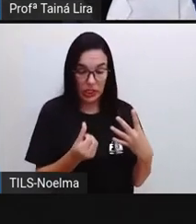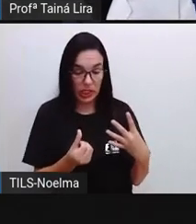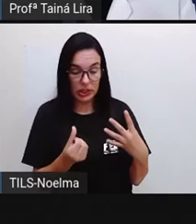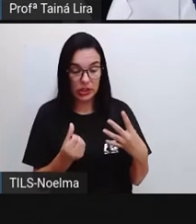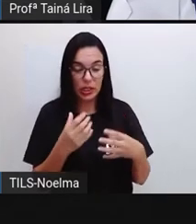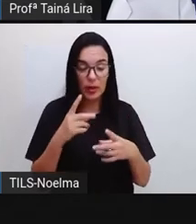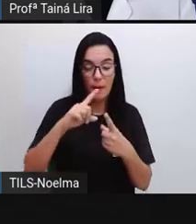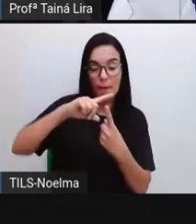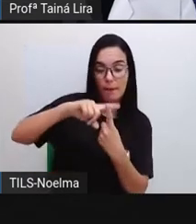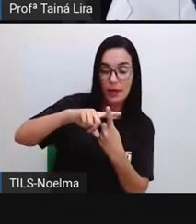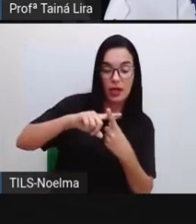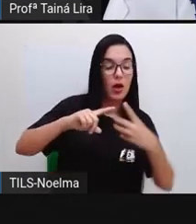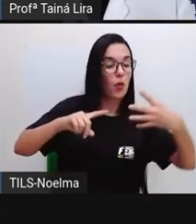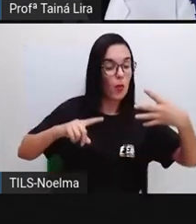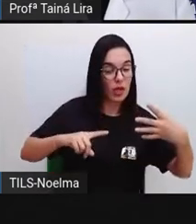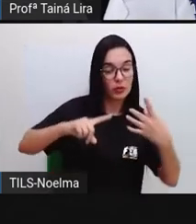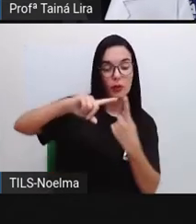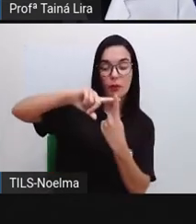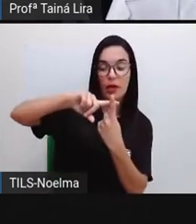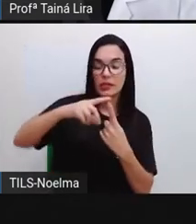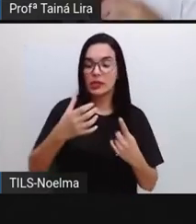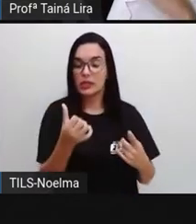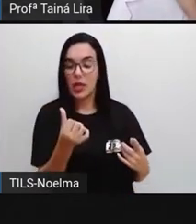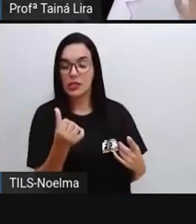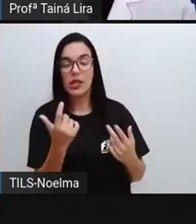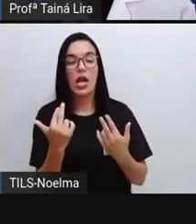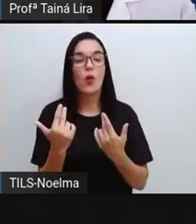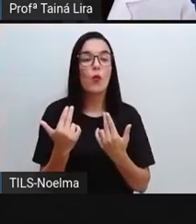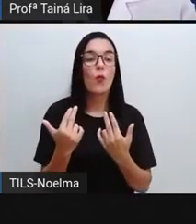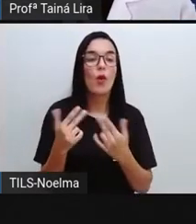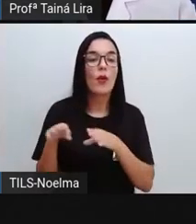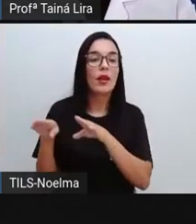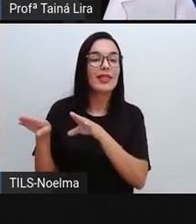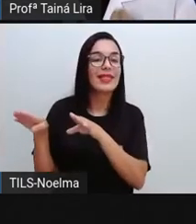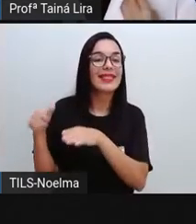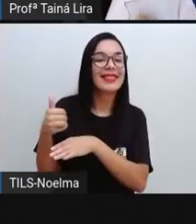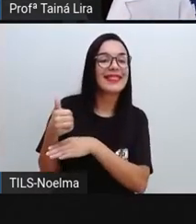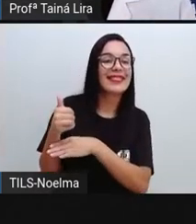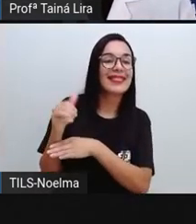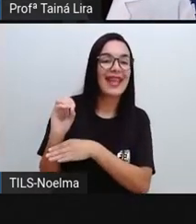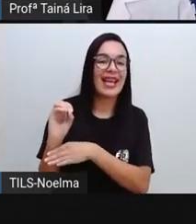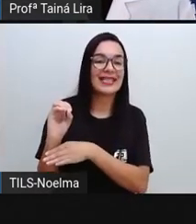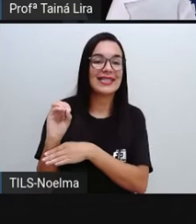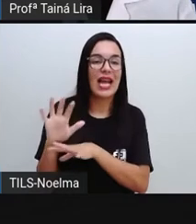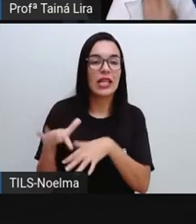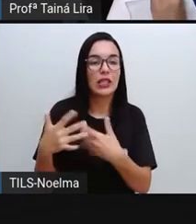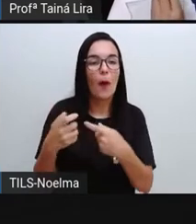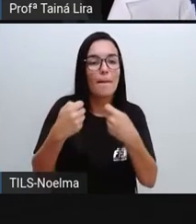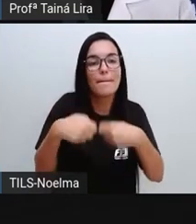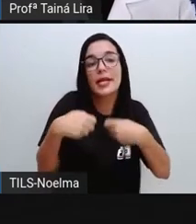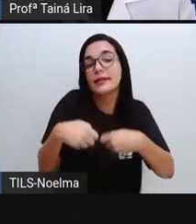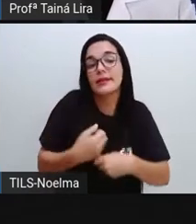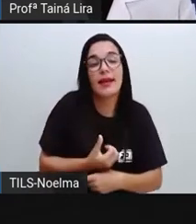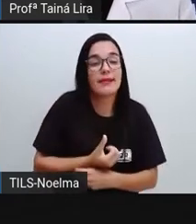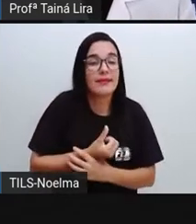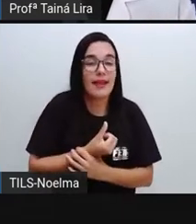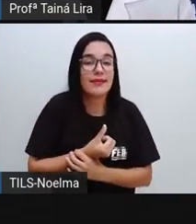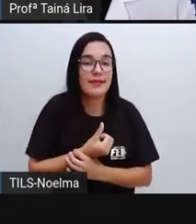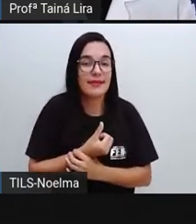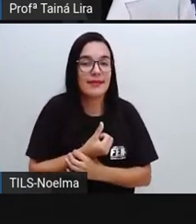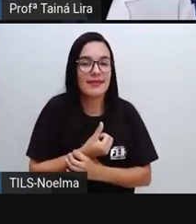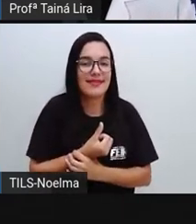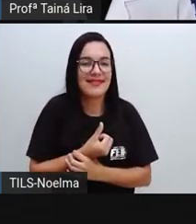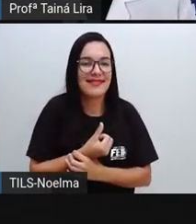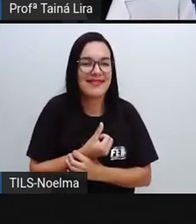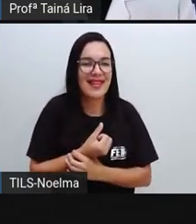colocou 6 pães, ele conseguiu chegar em 10. Então, a quantidade de pães que ele precisava era de 6